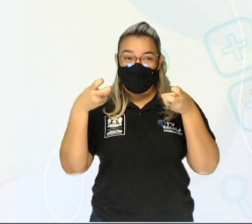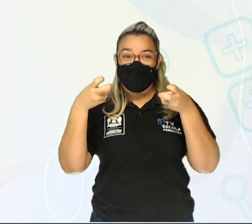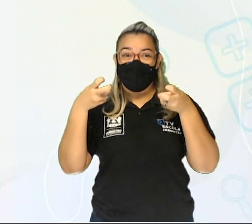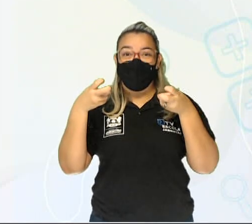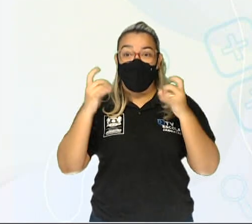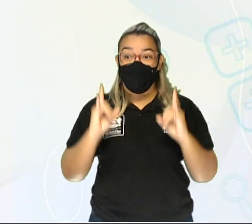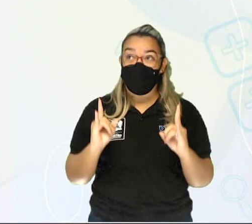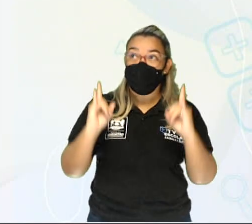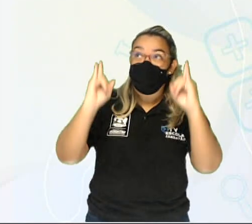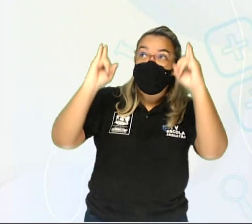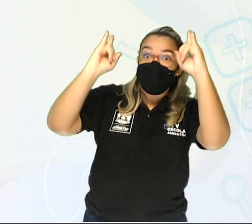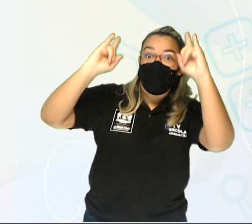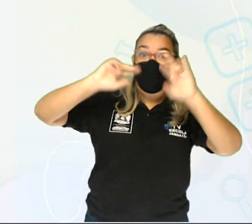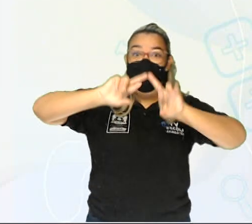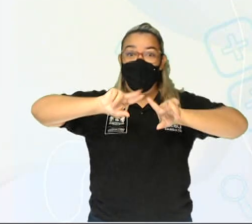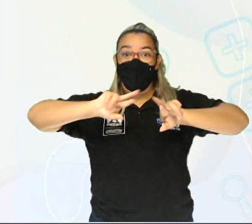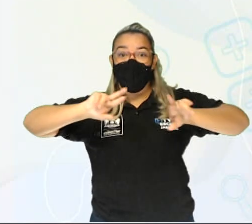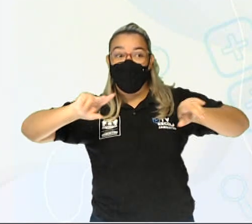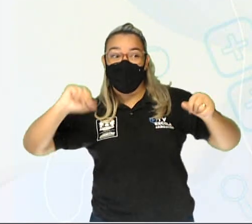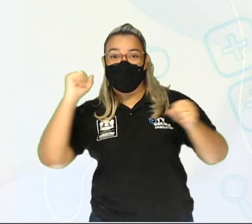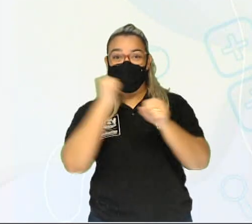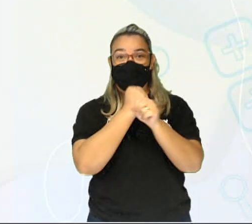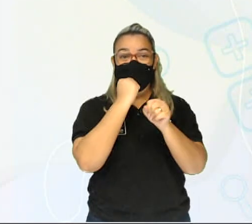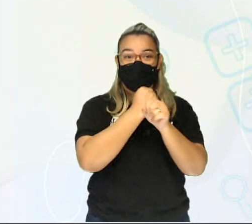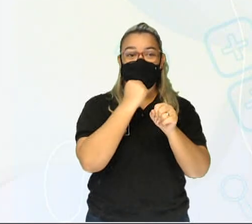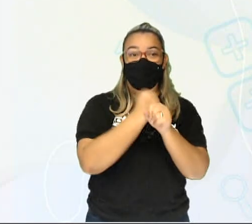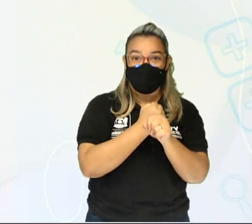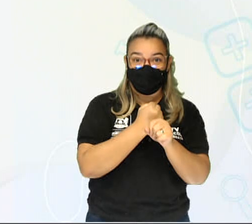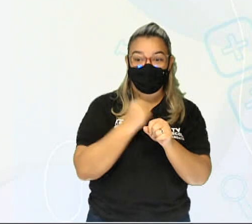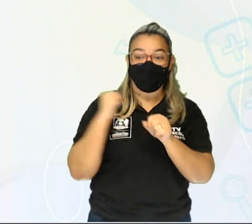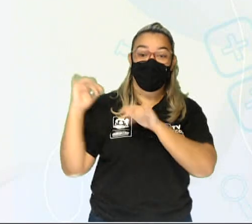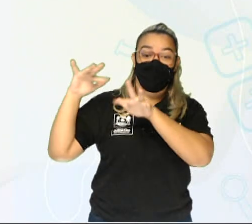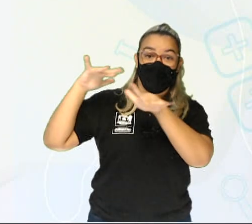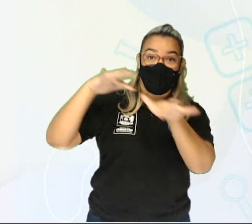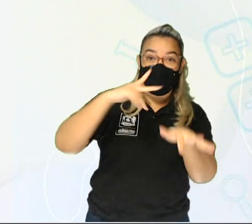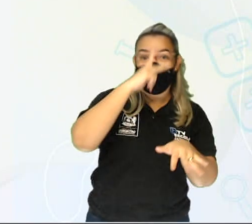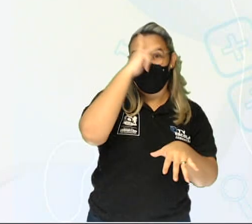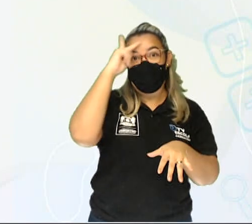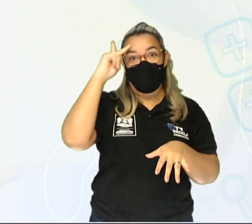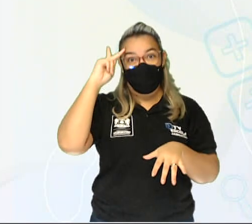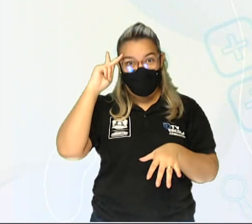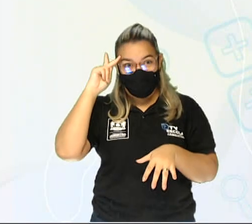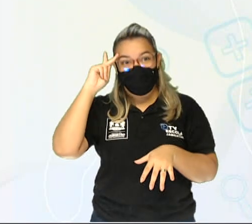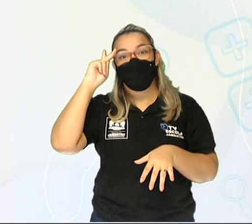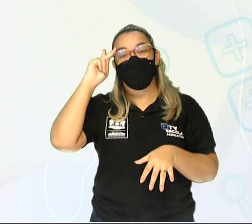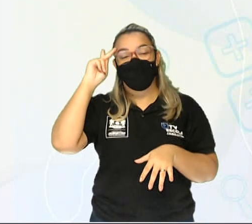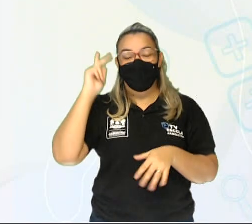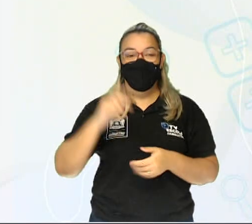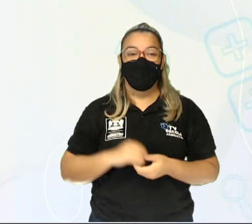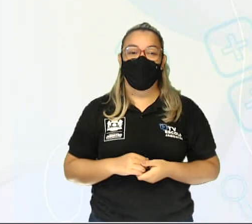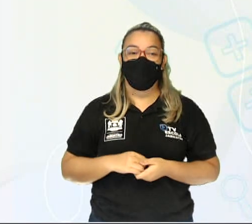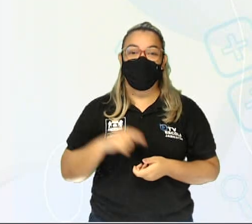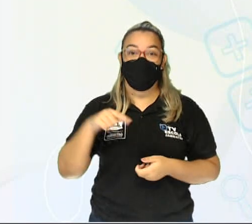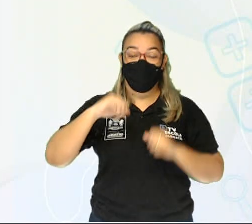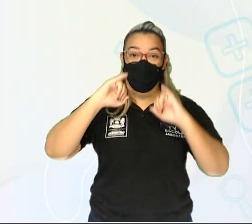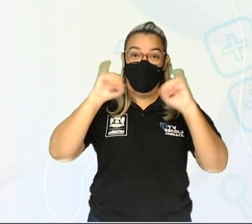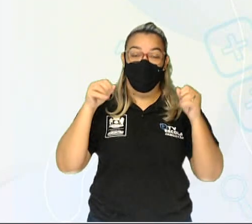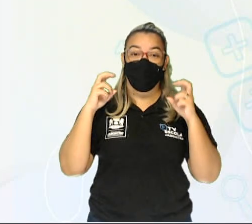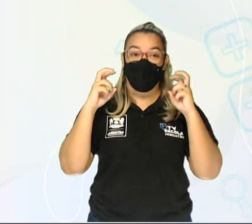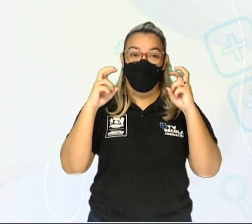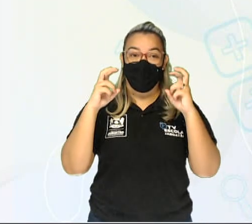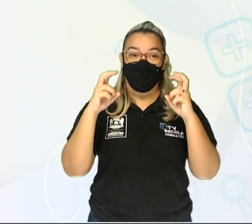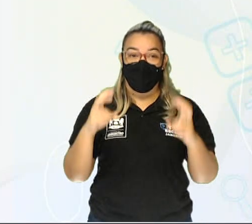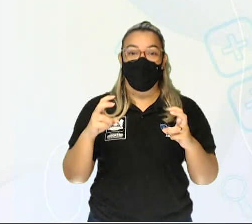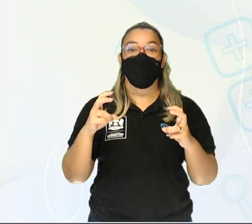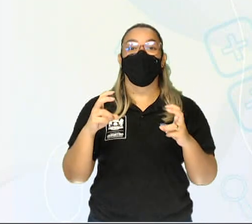edifícios, várias construções e muito frequentada. A orla de Jaboatão, ela é